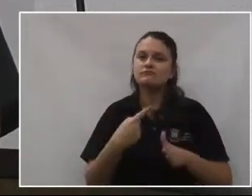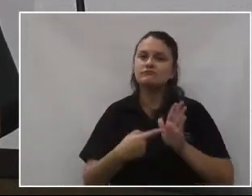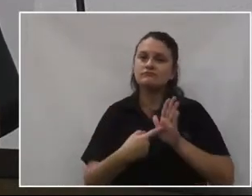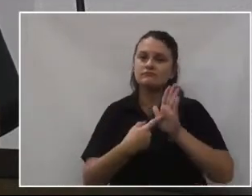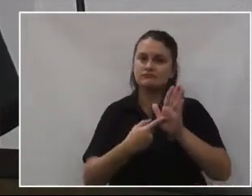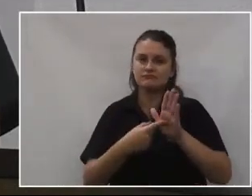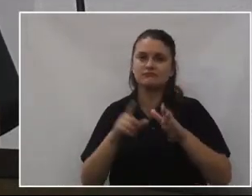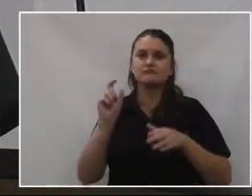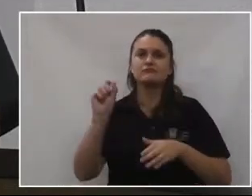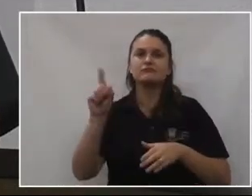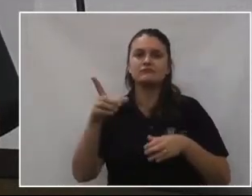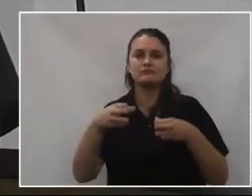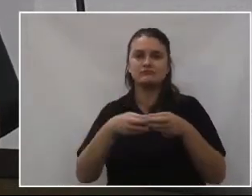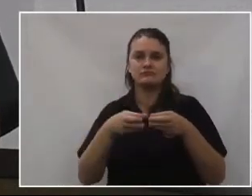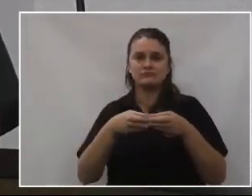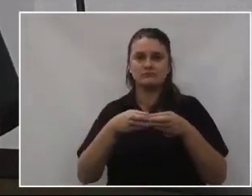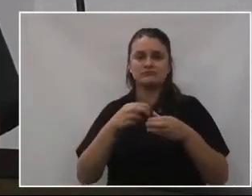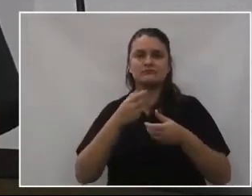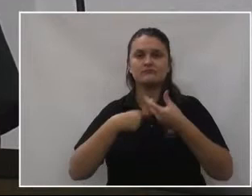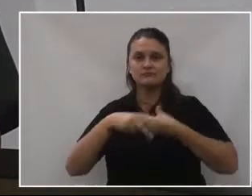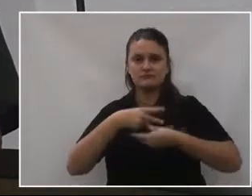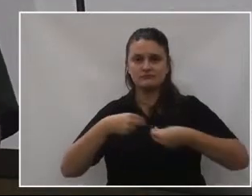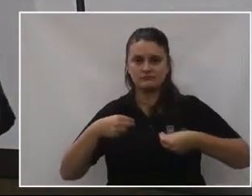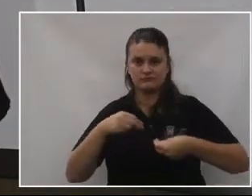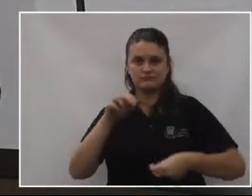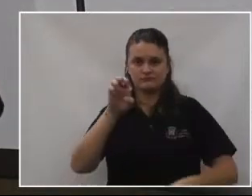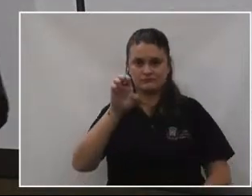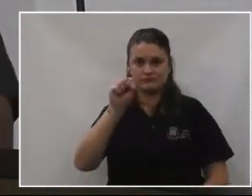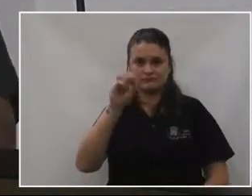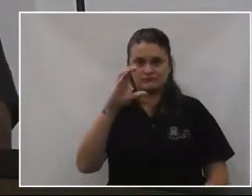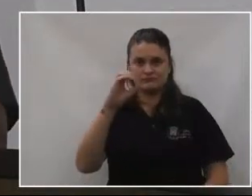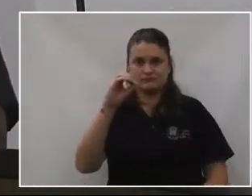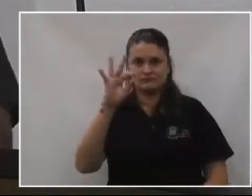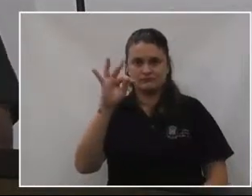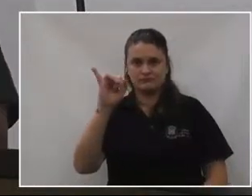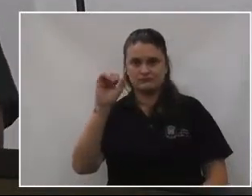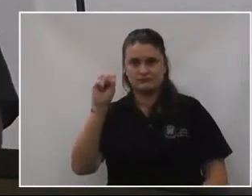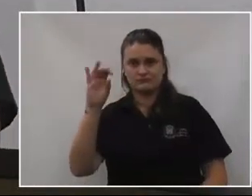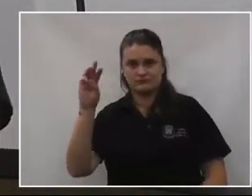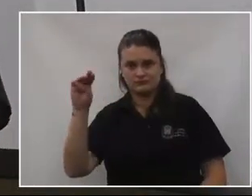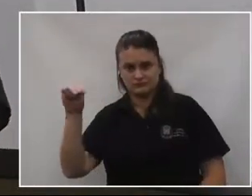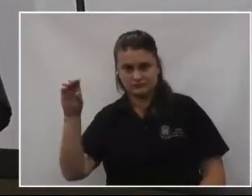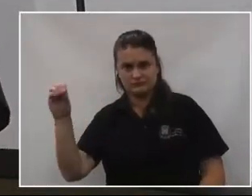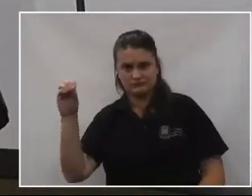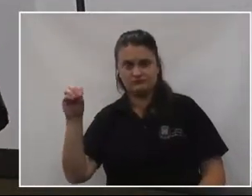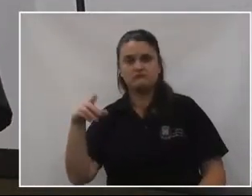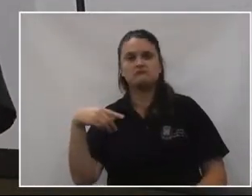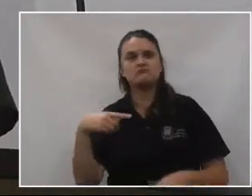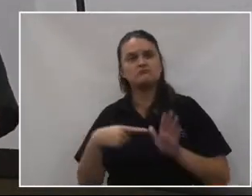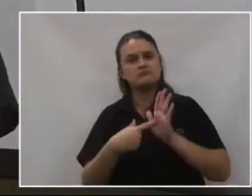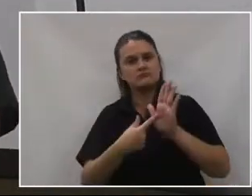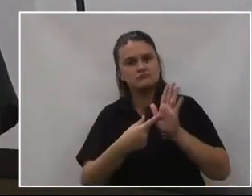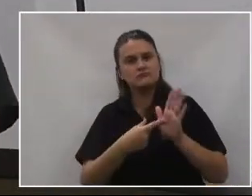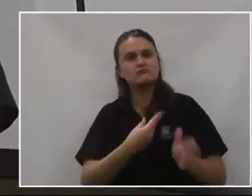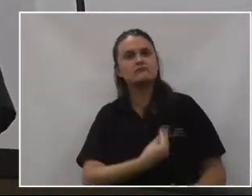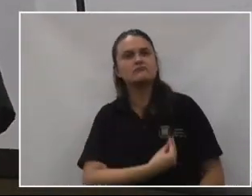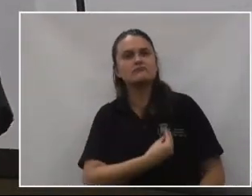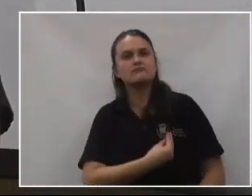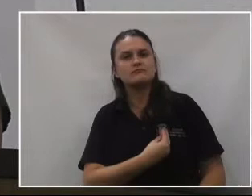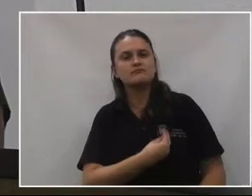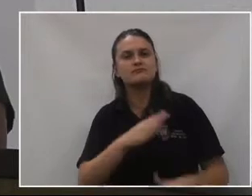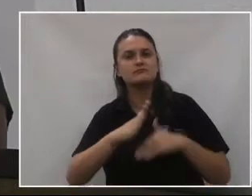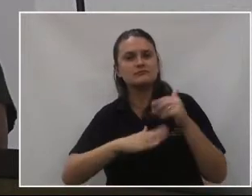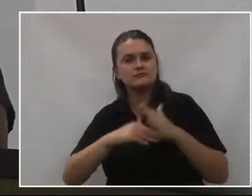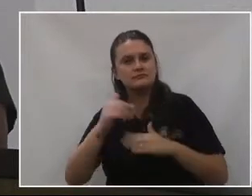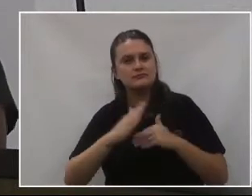o escutismo para as nossas crianças e, com isso, tornar vivo e mais presente essa